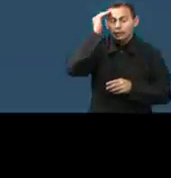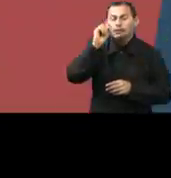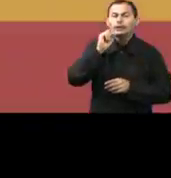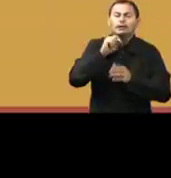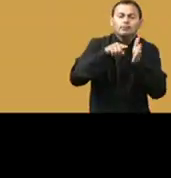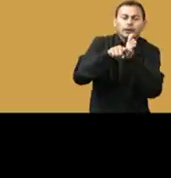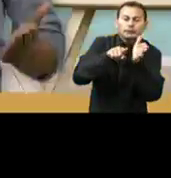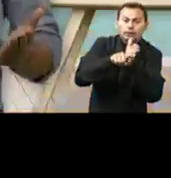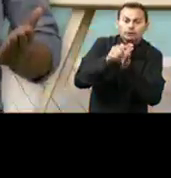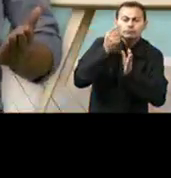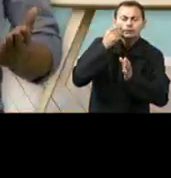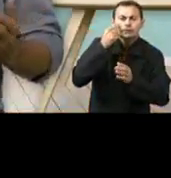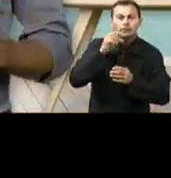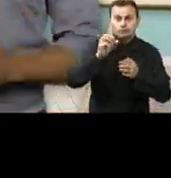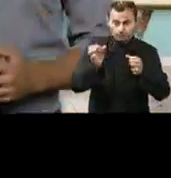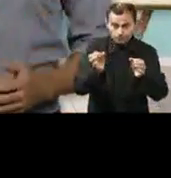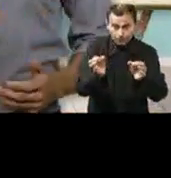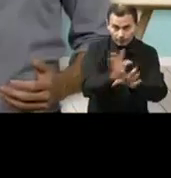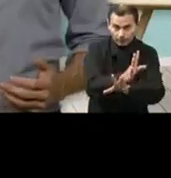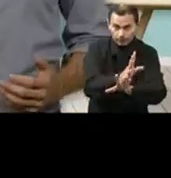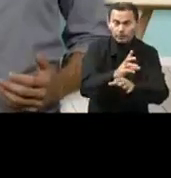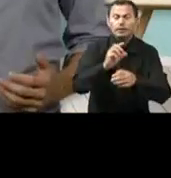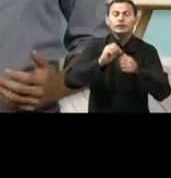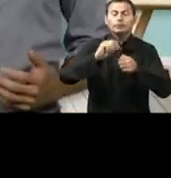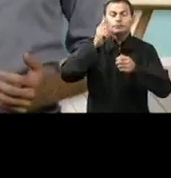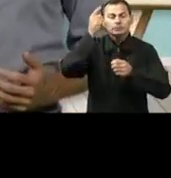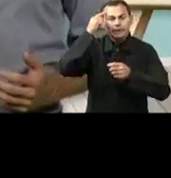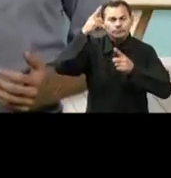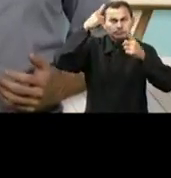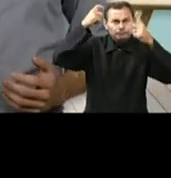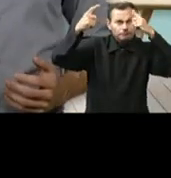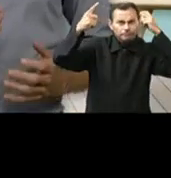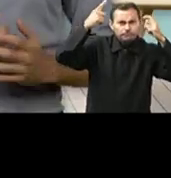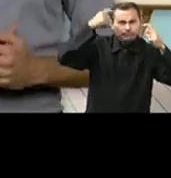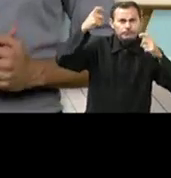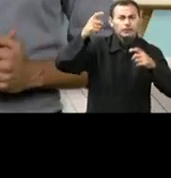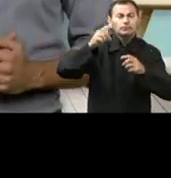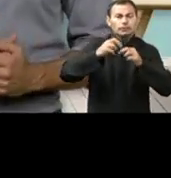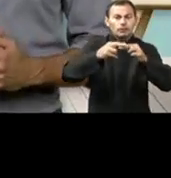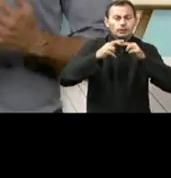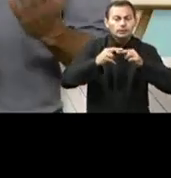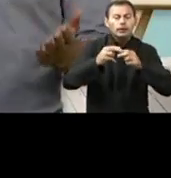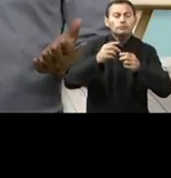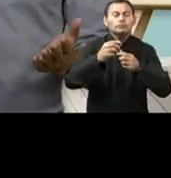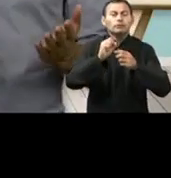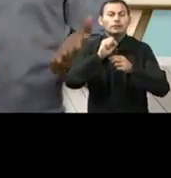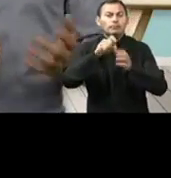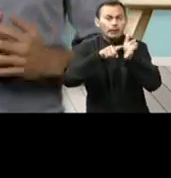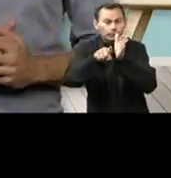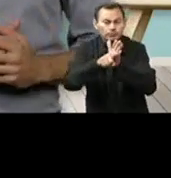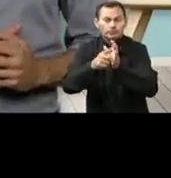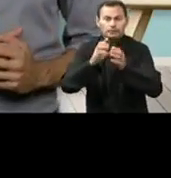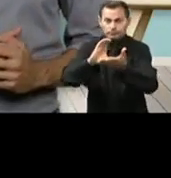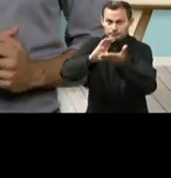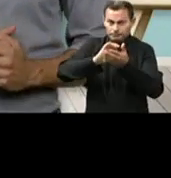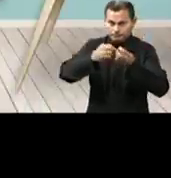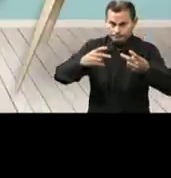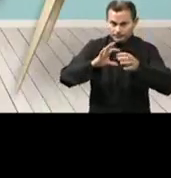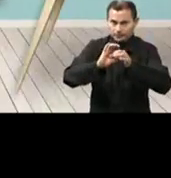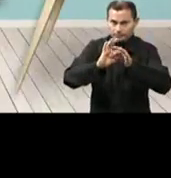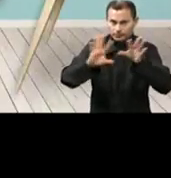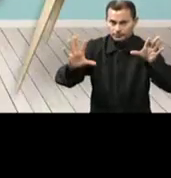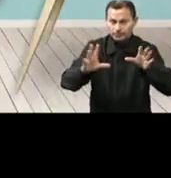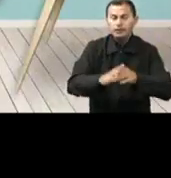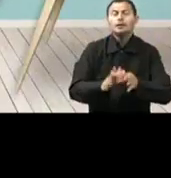exposta. Feito isso, você deve levantar hipóteses sobre a situação-problema, considerando os recursos disponíveis.